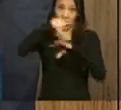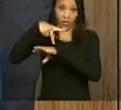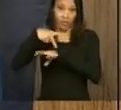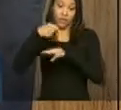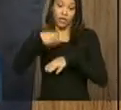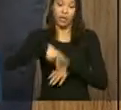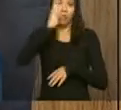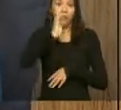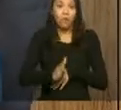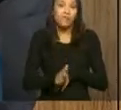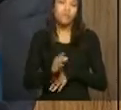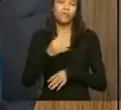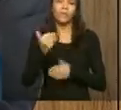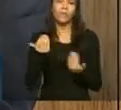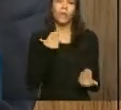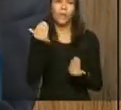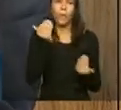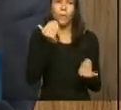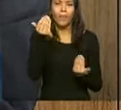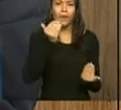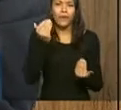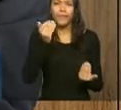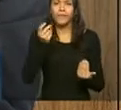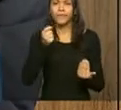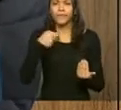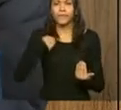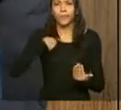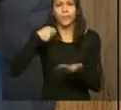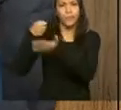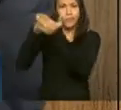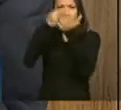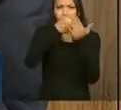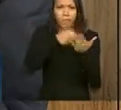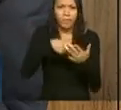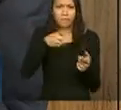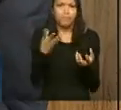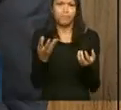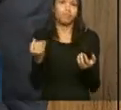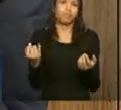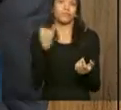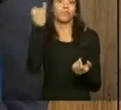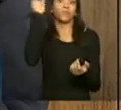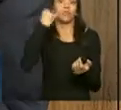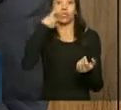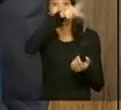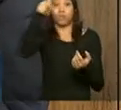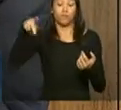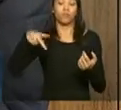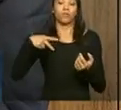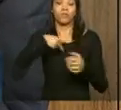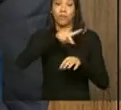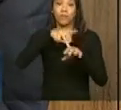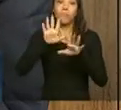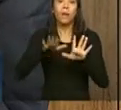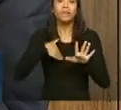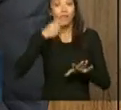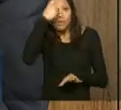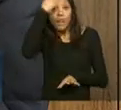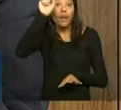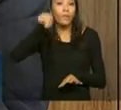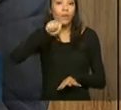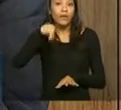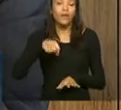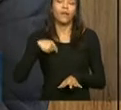em comparação com as outras contas do balanço de pagamentos, não é tão importante quanto nesses outros países. mas a ideia é trabalhar